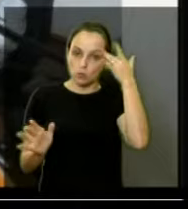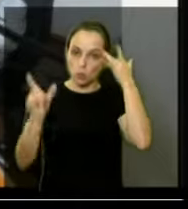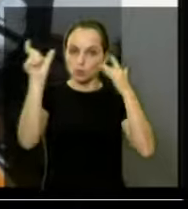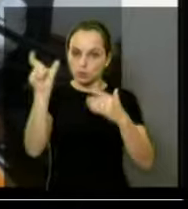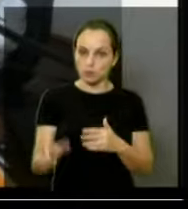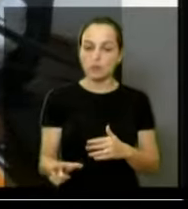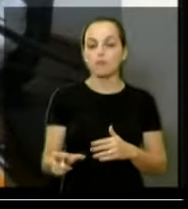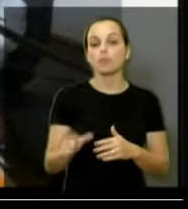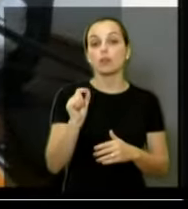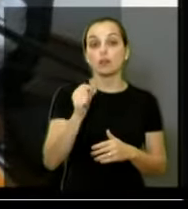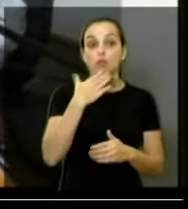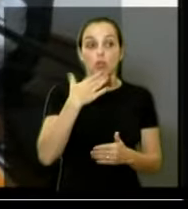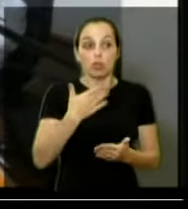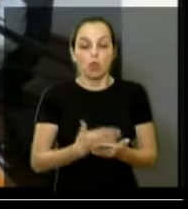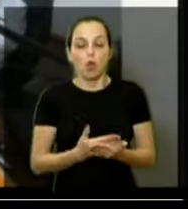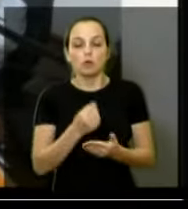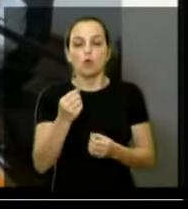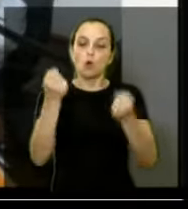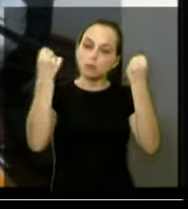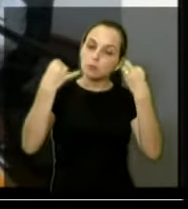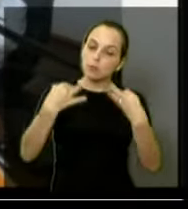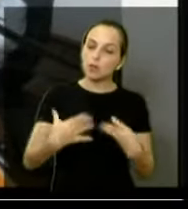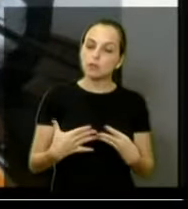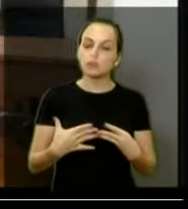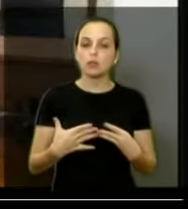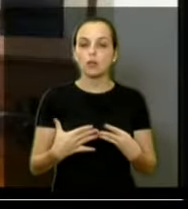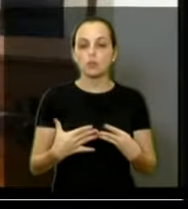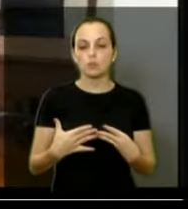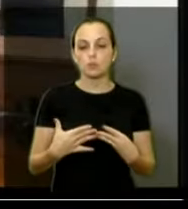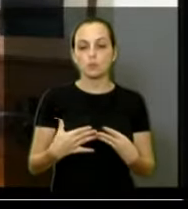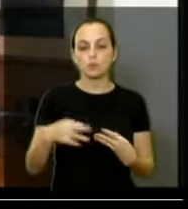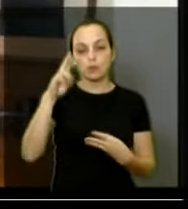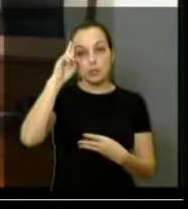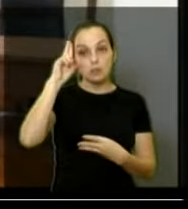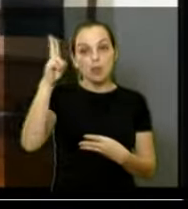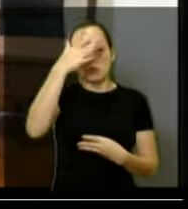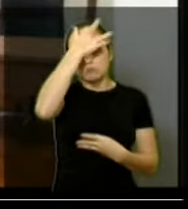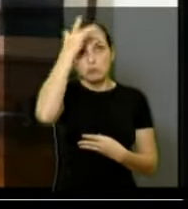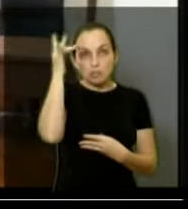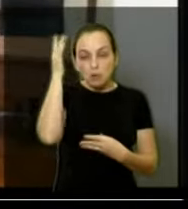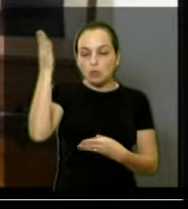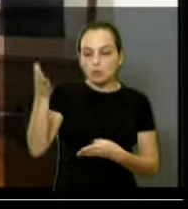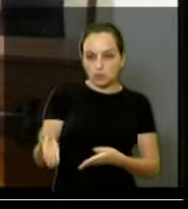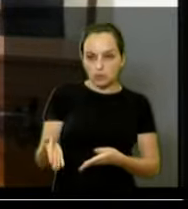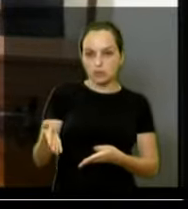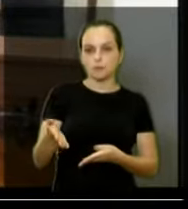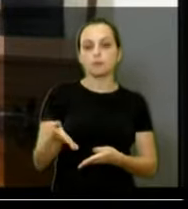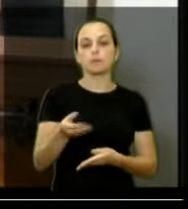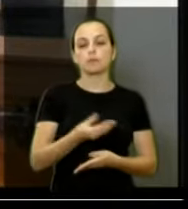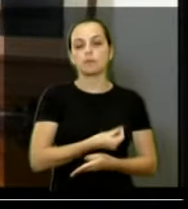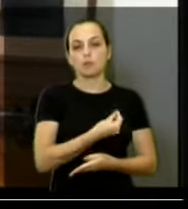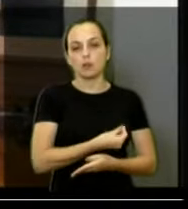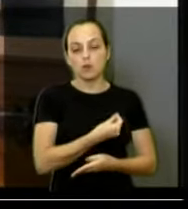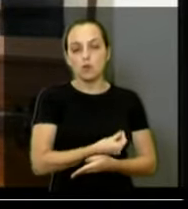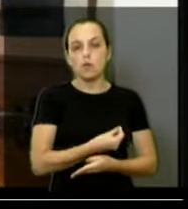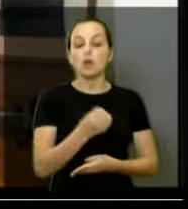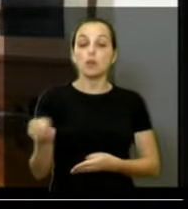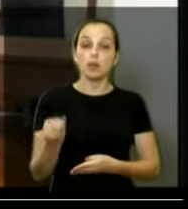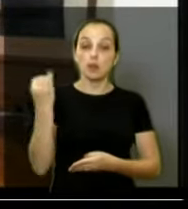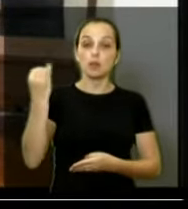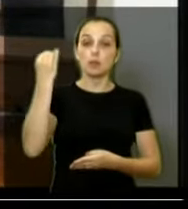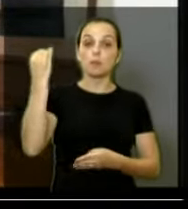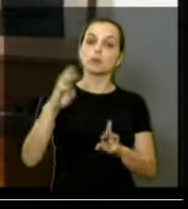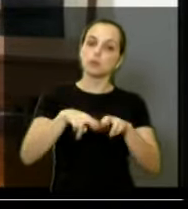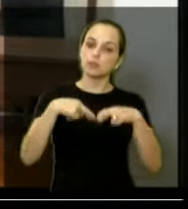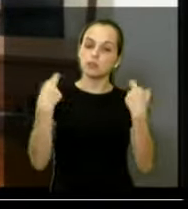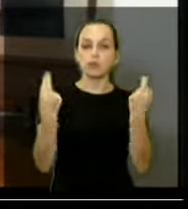ficamos aí indignados com o relato dessas pessoas. E acho que a importância